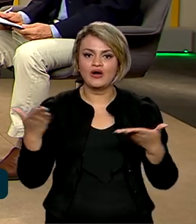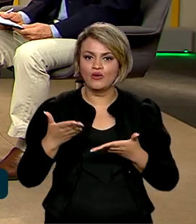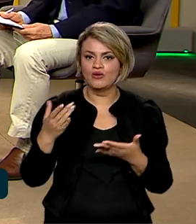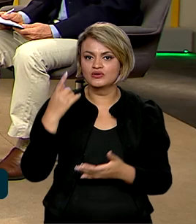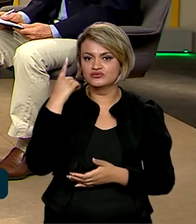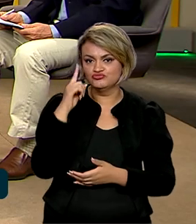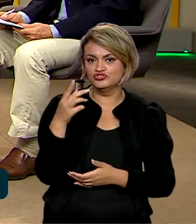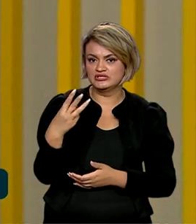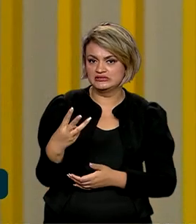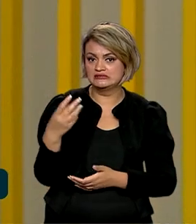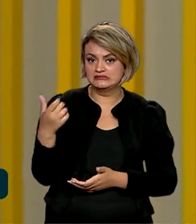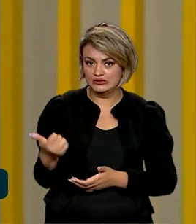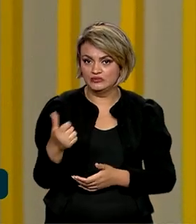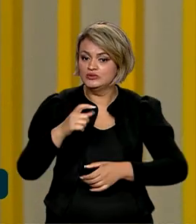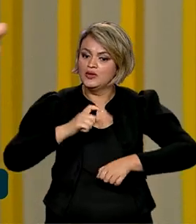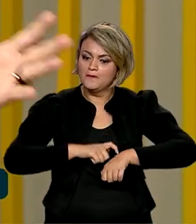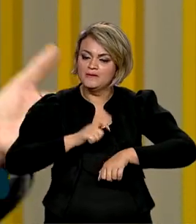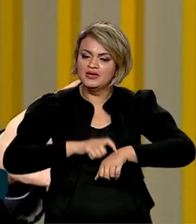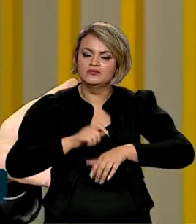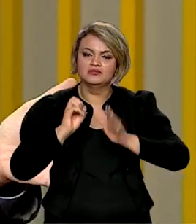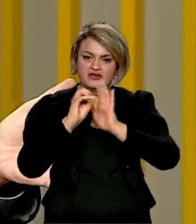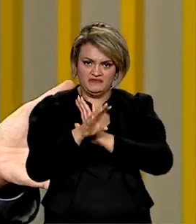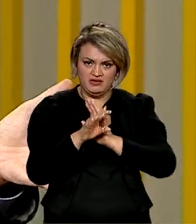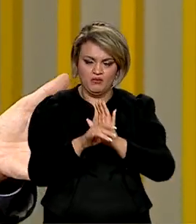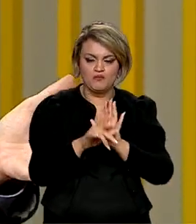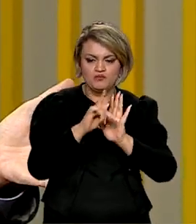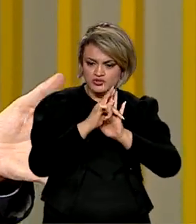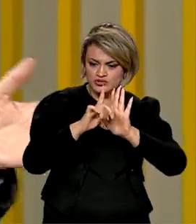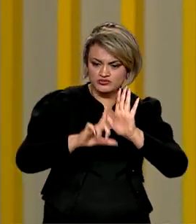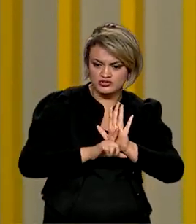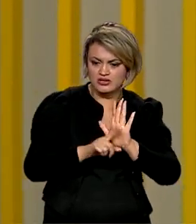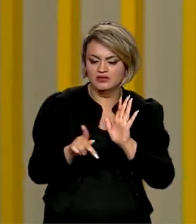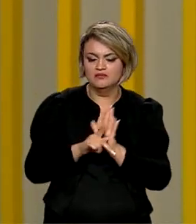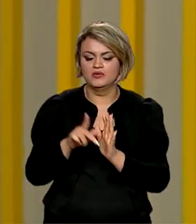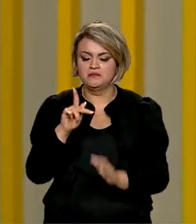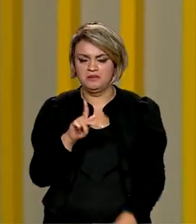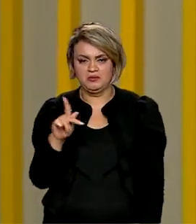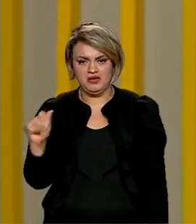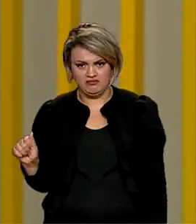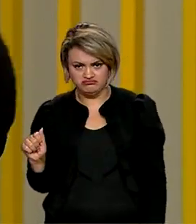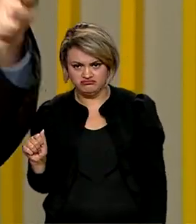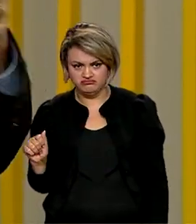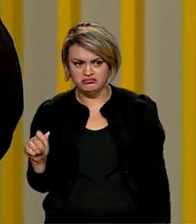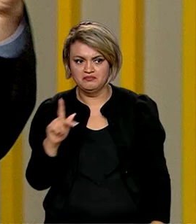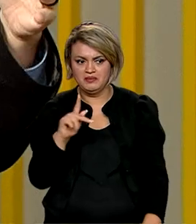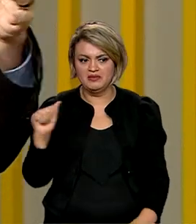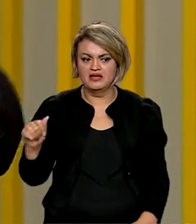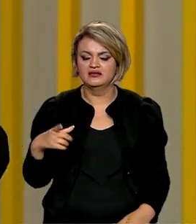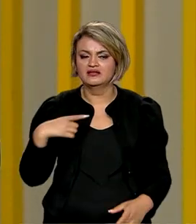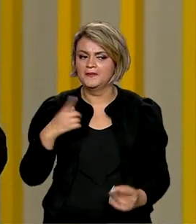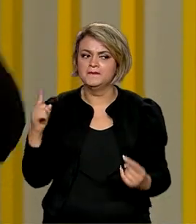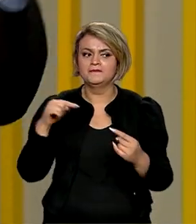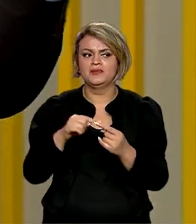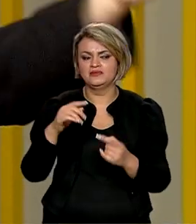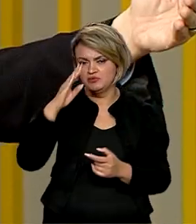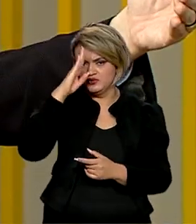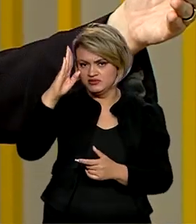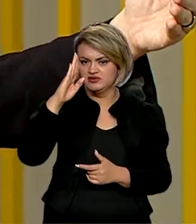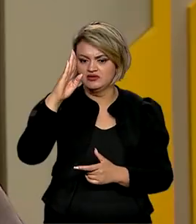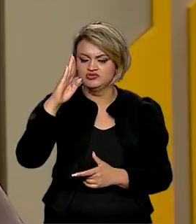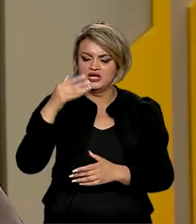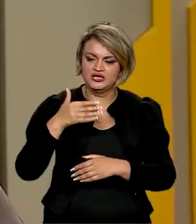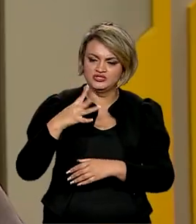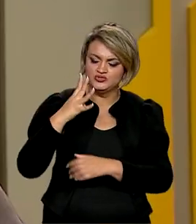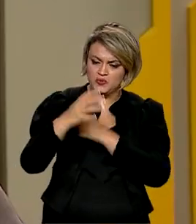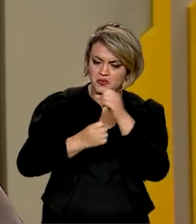31, o prazo para encaminhar tanto o projeto de lei do PPA, que define as metas e prioridades para os próximos